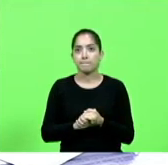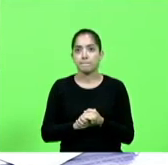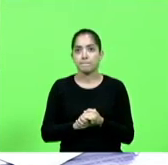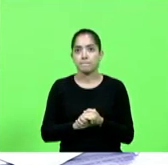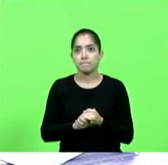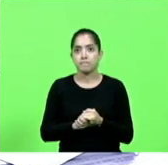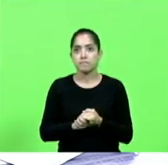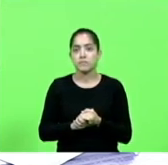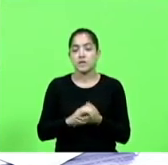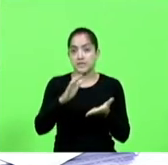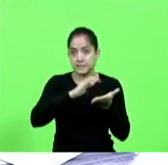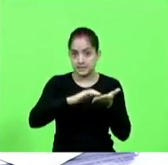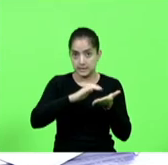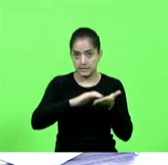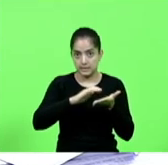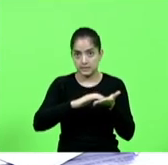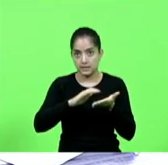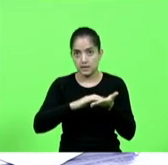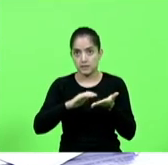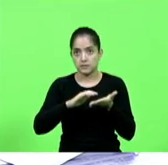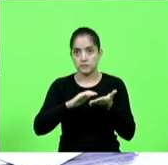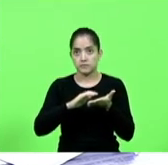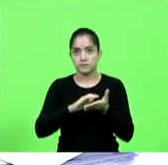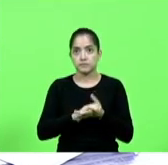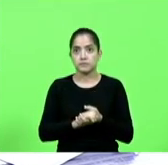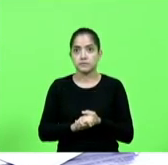o secretário executivo da Murel,